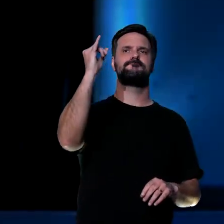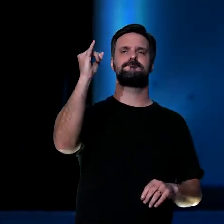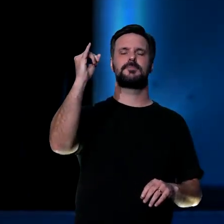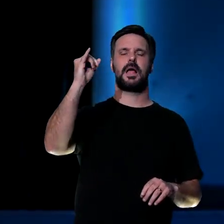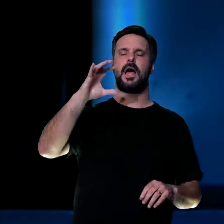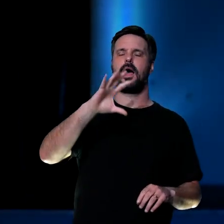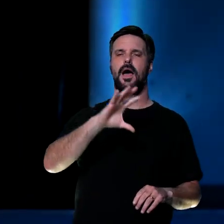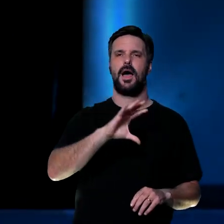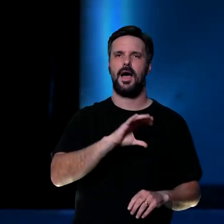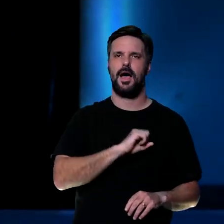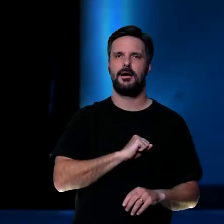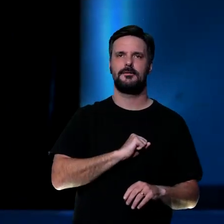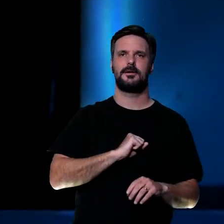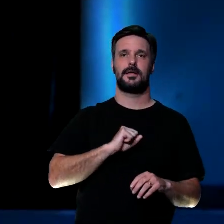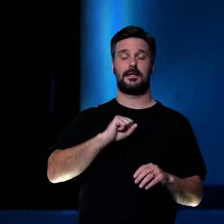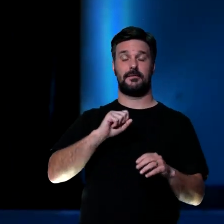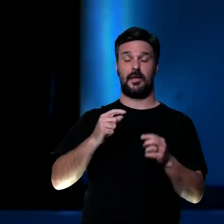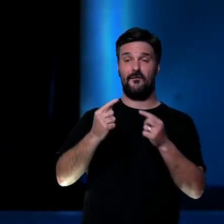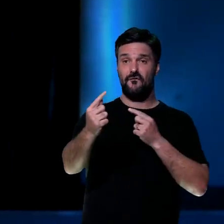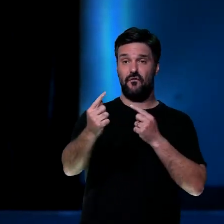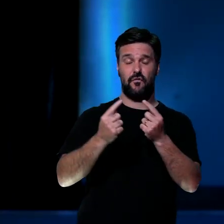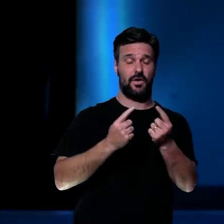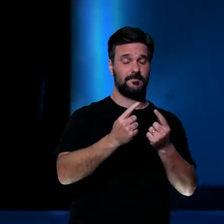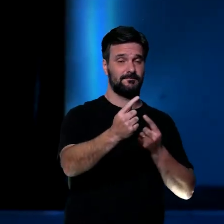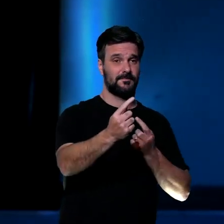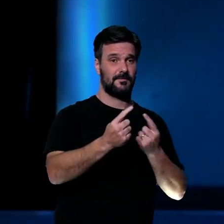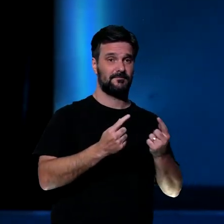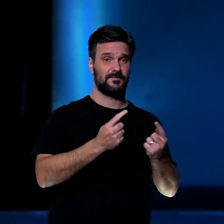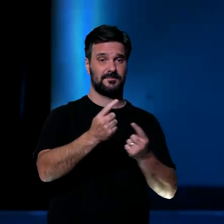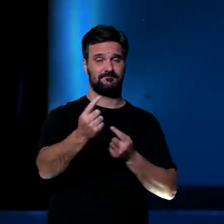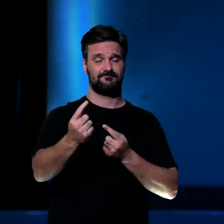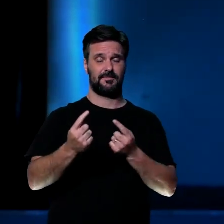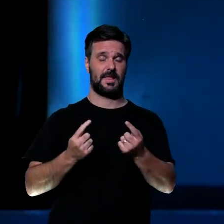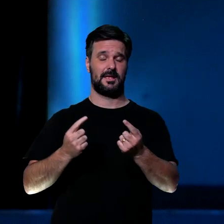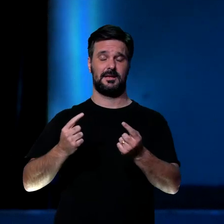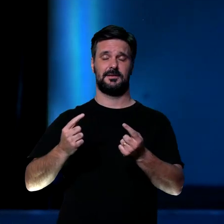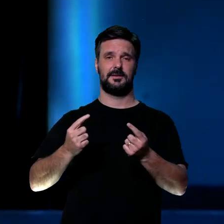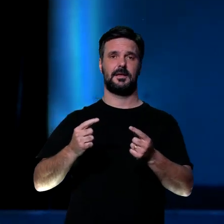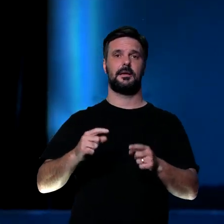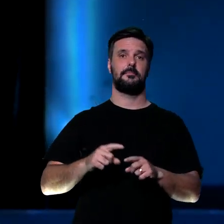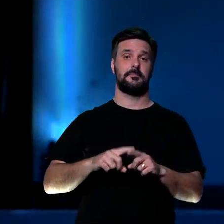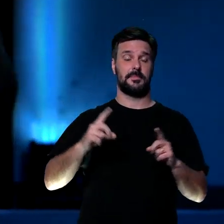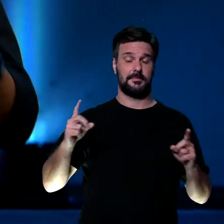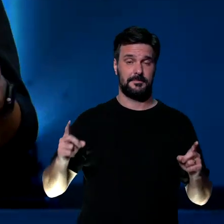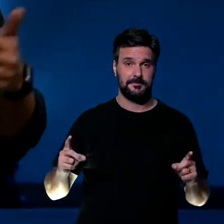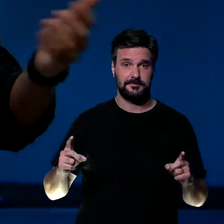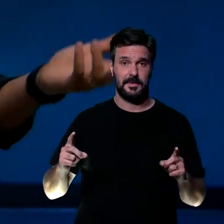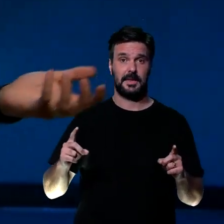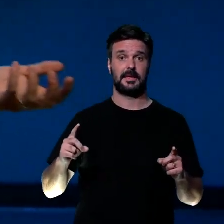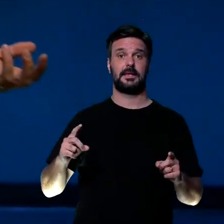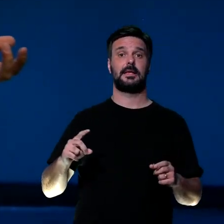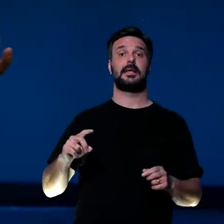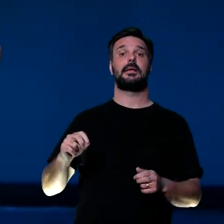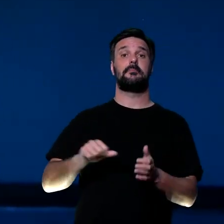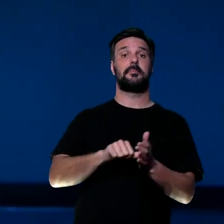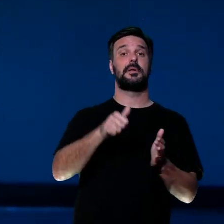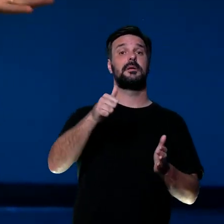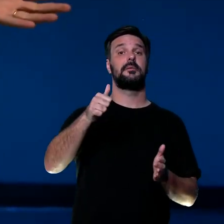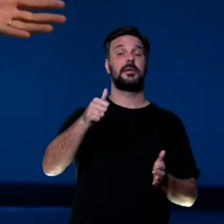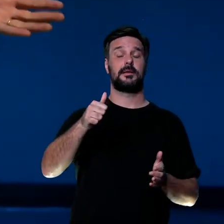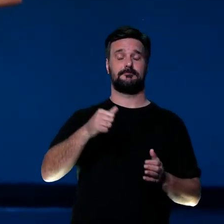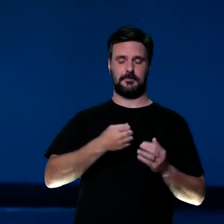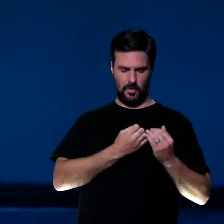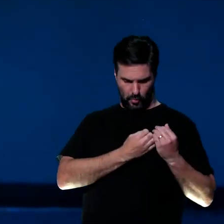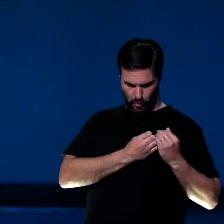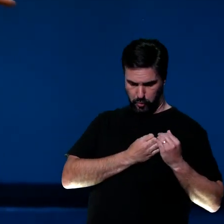da amabilidade, dos vínculos de verdade. Igreja é isso. Para isso você precisa, primeiro, abrir a sua vida para